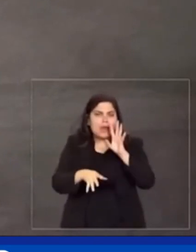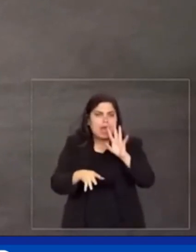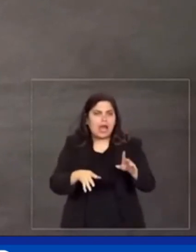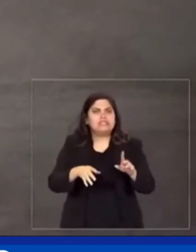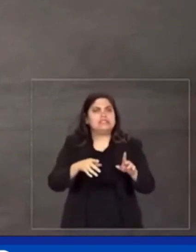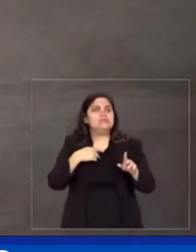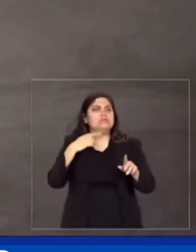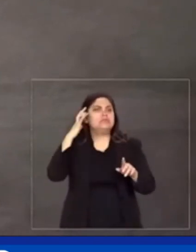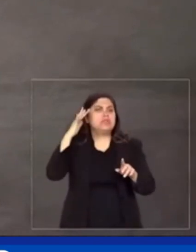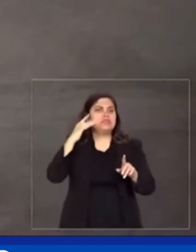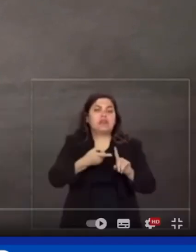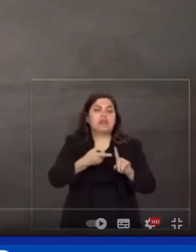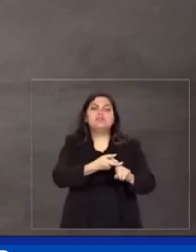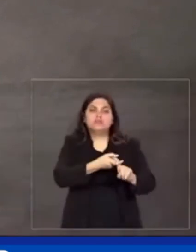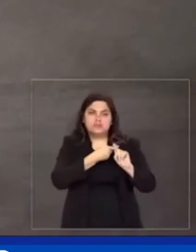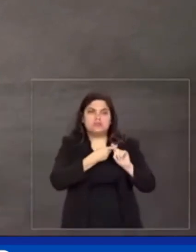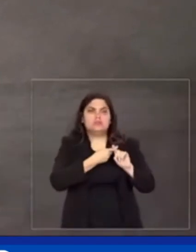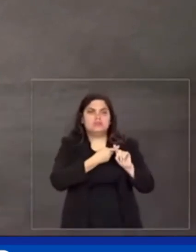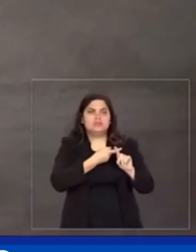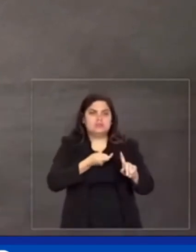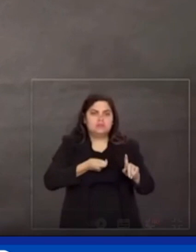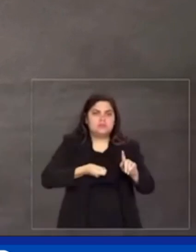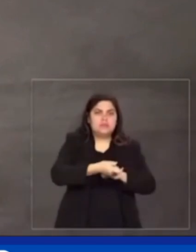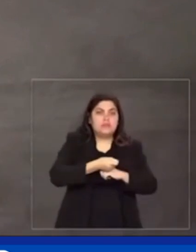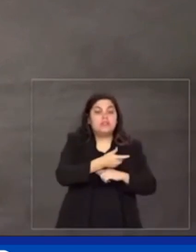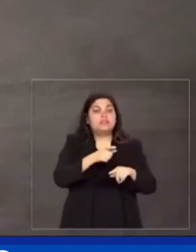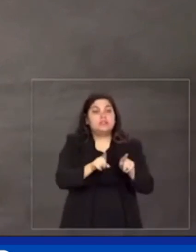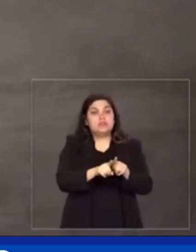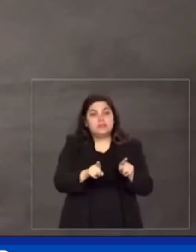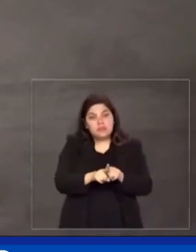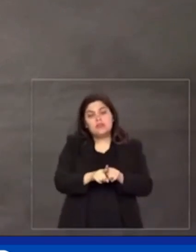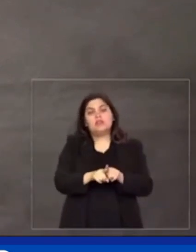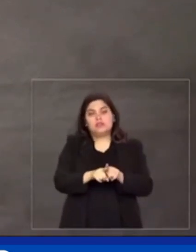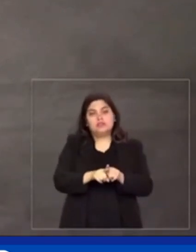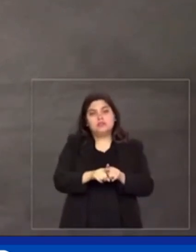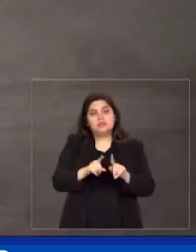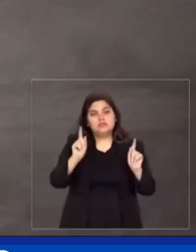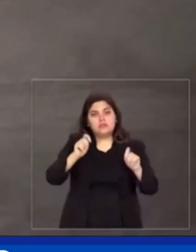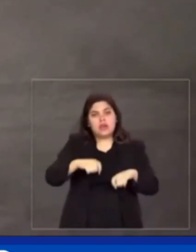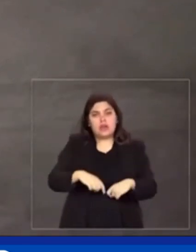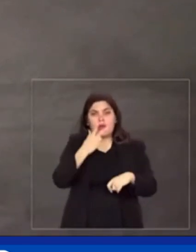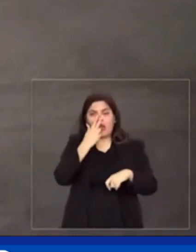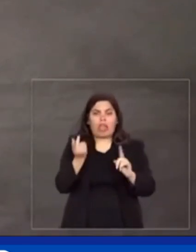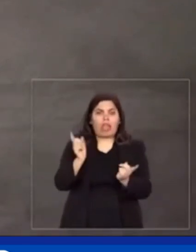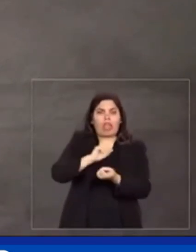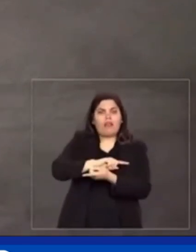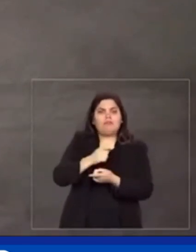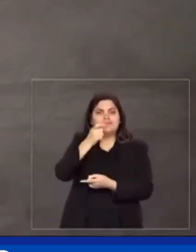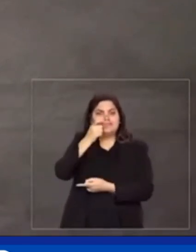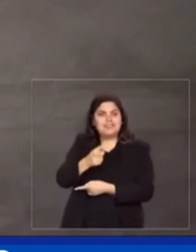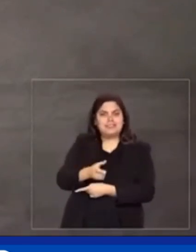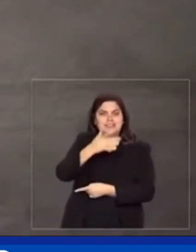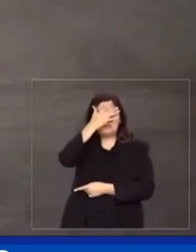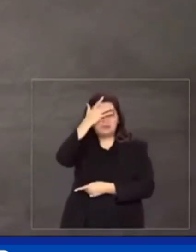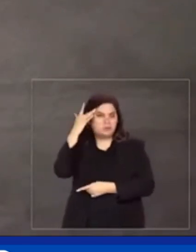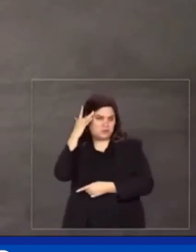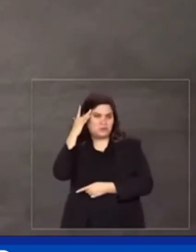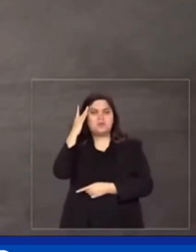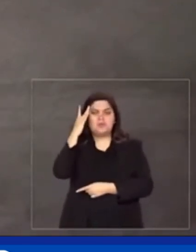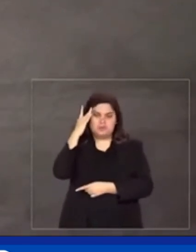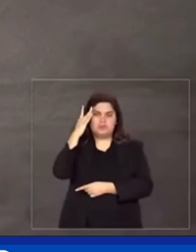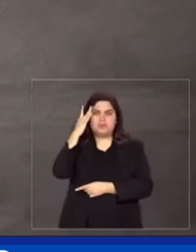benefícios e os trabalhadores com risco de demissão sumaira caso contrariasse os interesses dos seus empregadores.